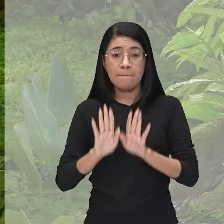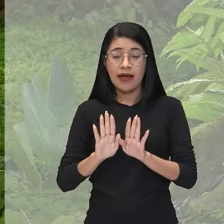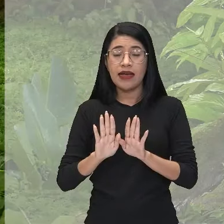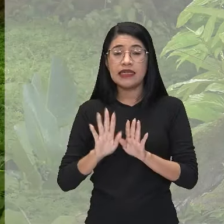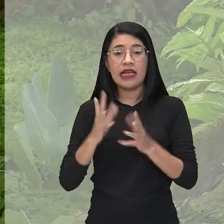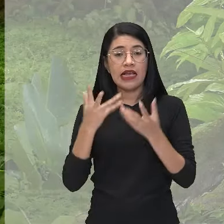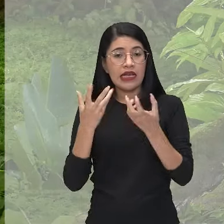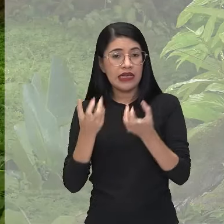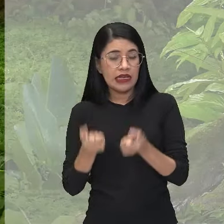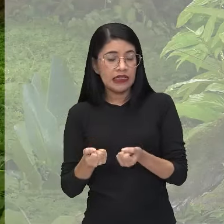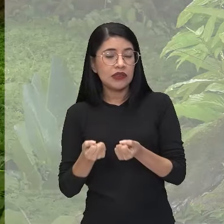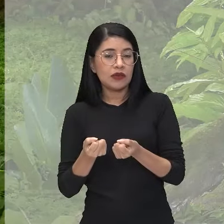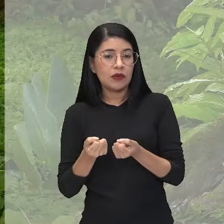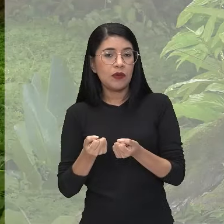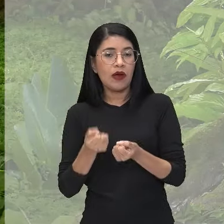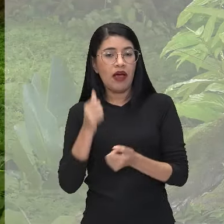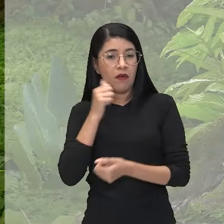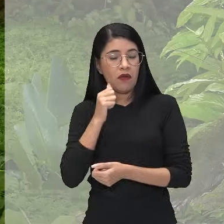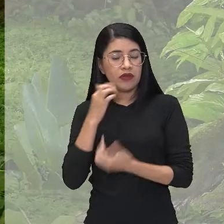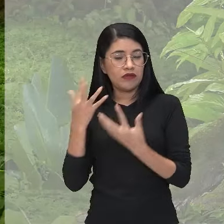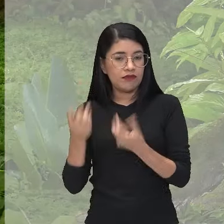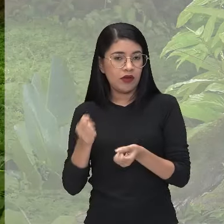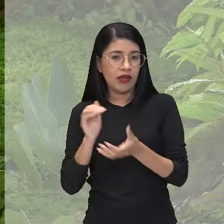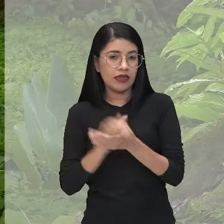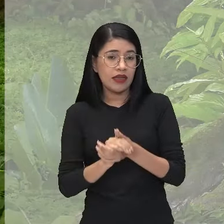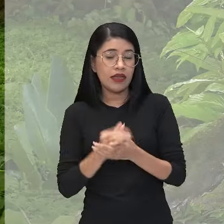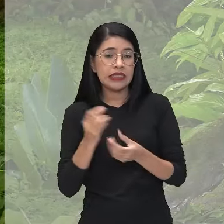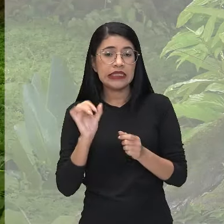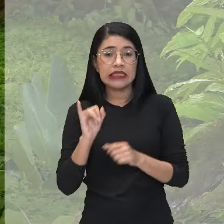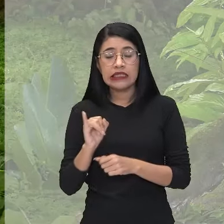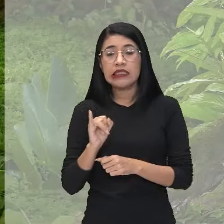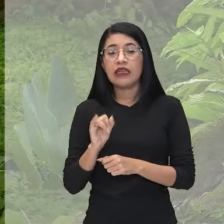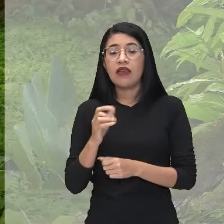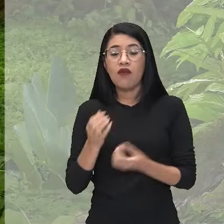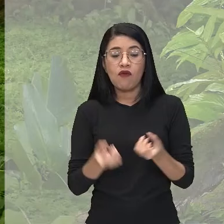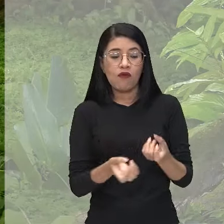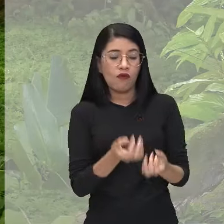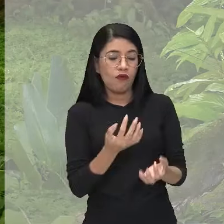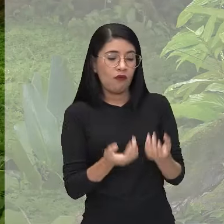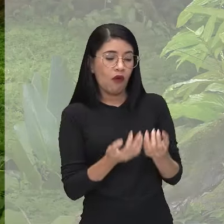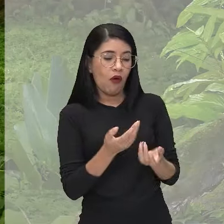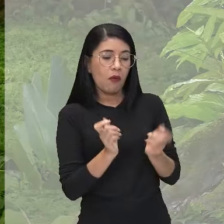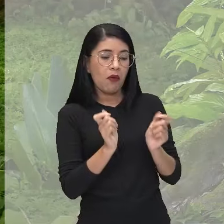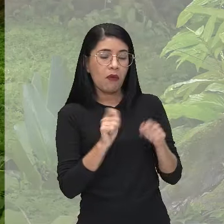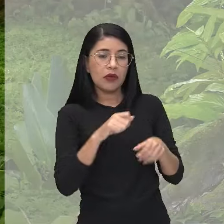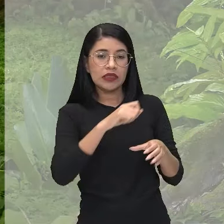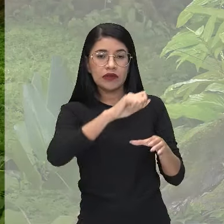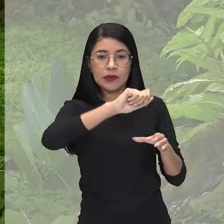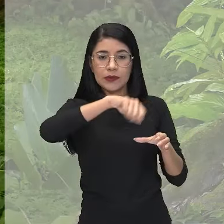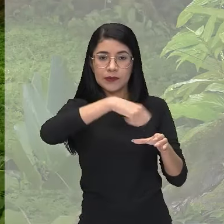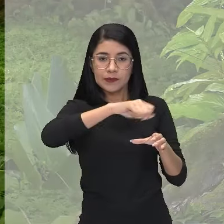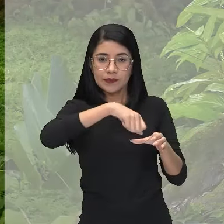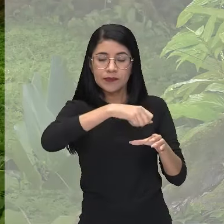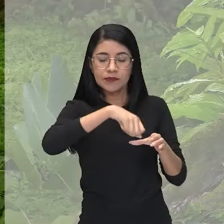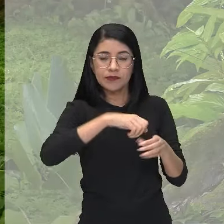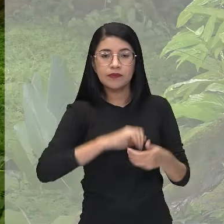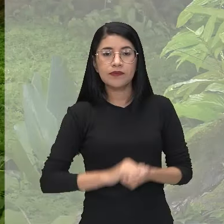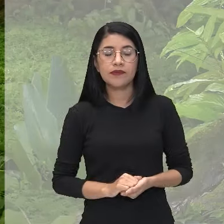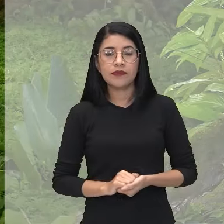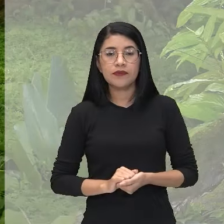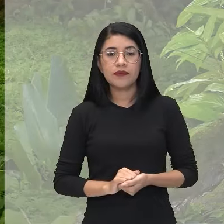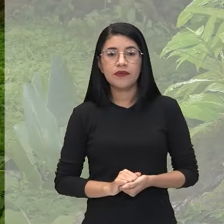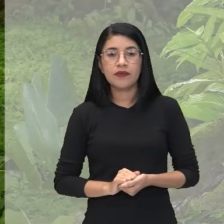aceita, né? No caso, a juruti só aceita casar quando tiver fogo para cozinhar. E aí, né,